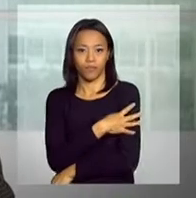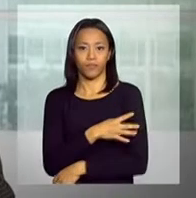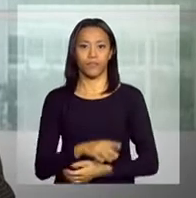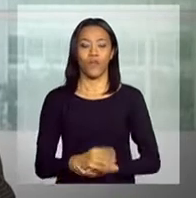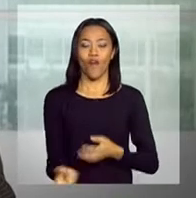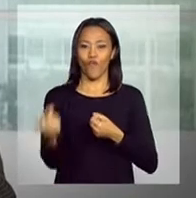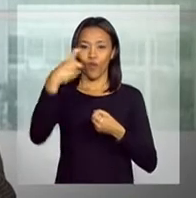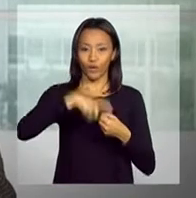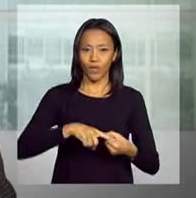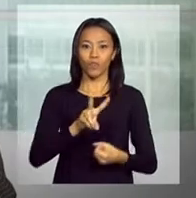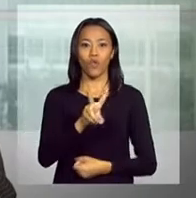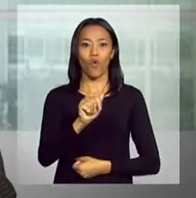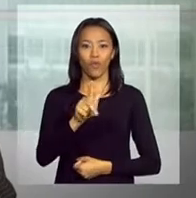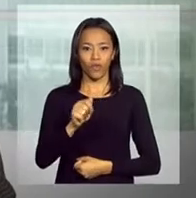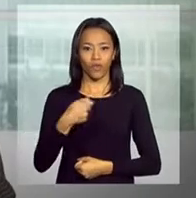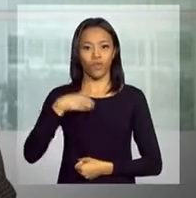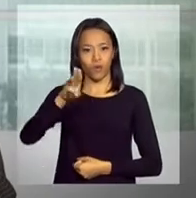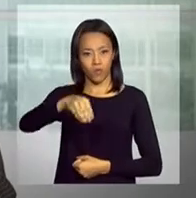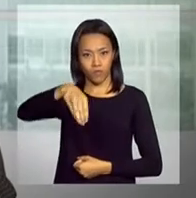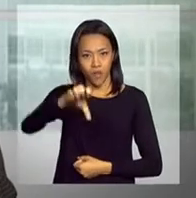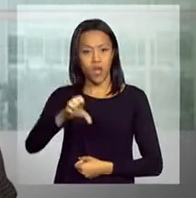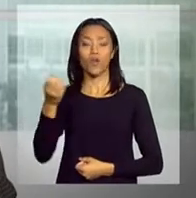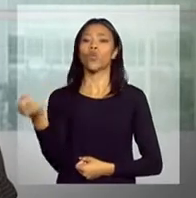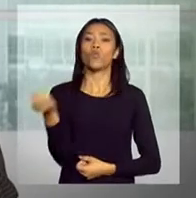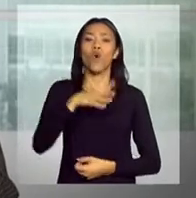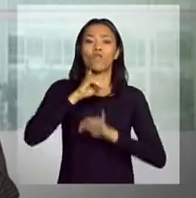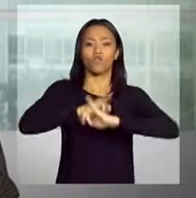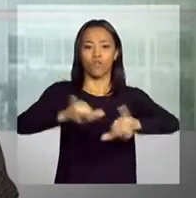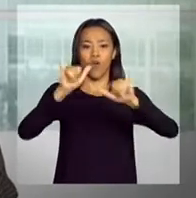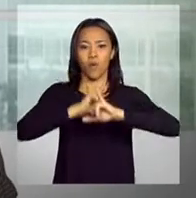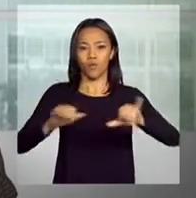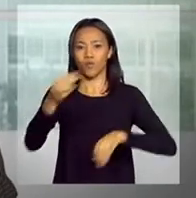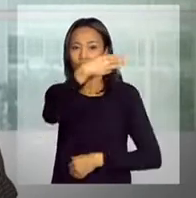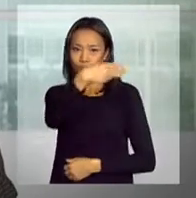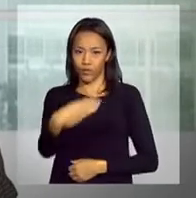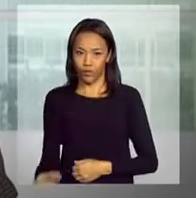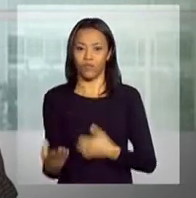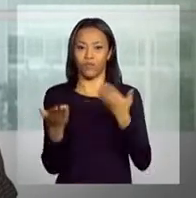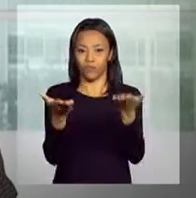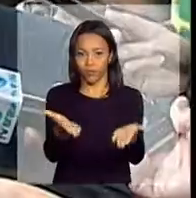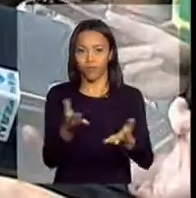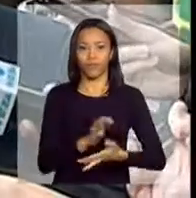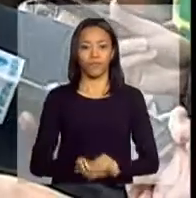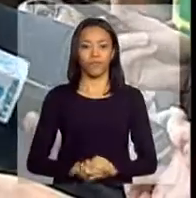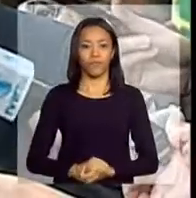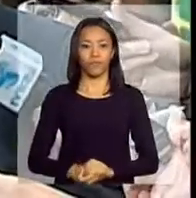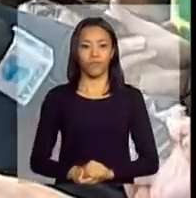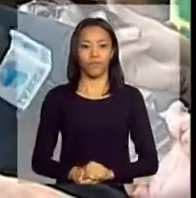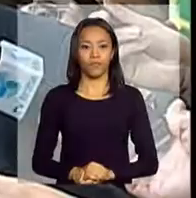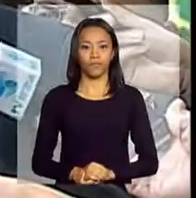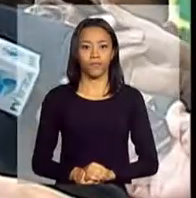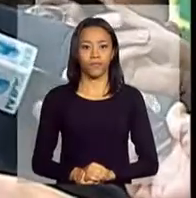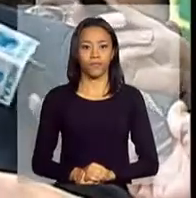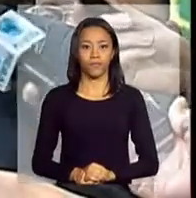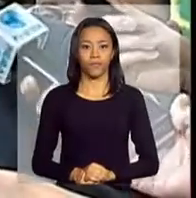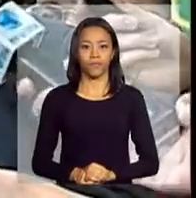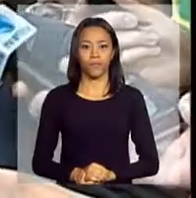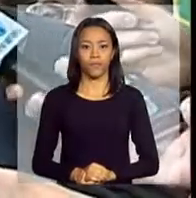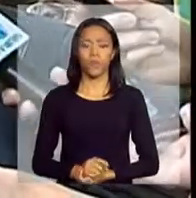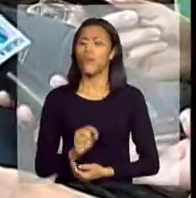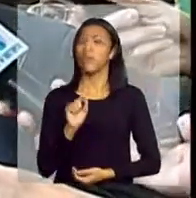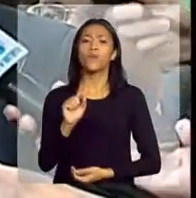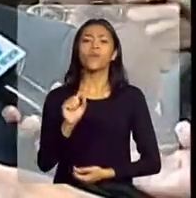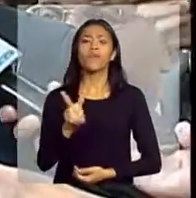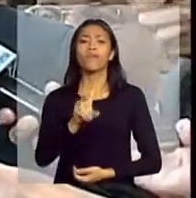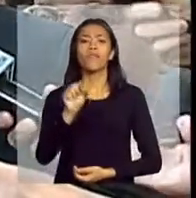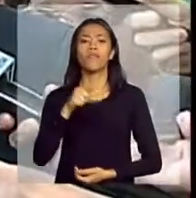Voltamos ao vivo ao Ministério da Educação com novas informações do ministro Aluísio Mercadante. 7 milhões, o que vai ter que